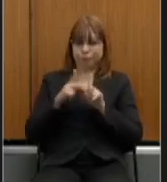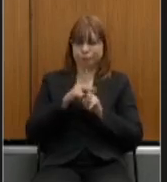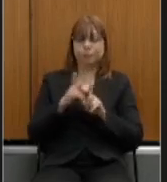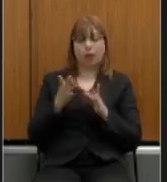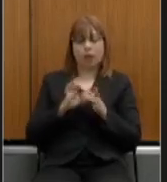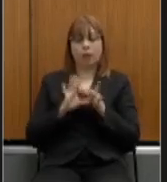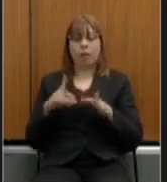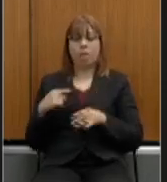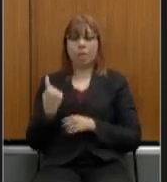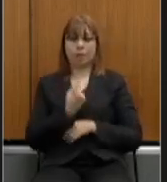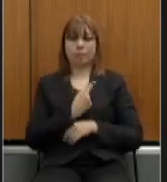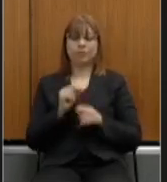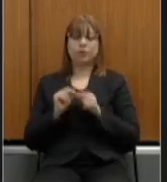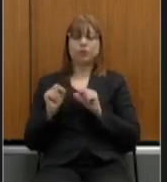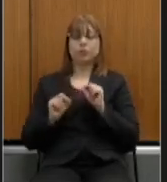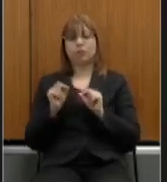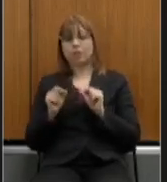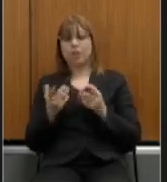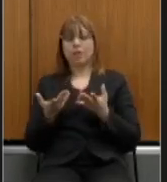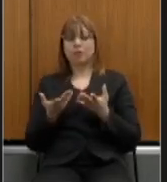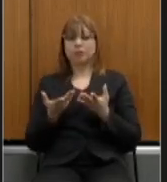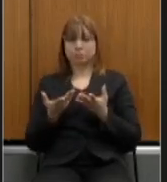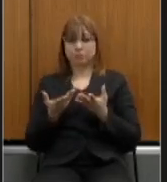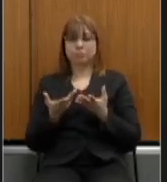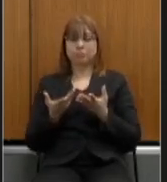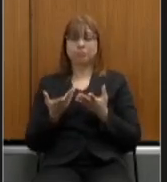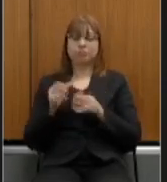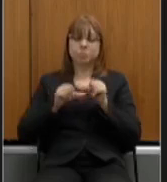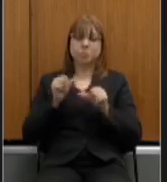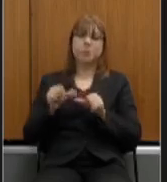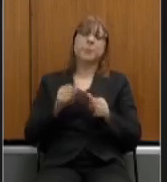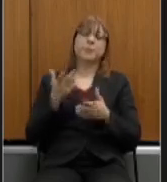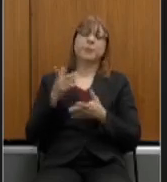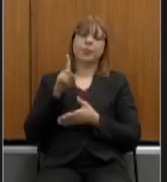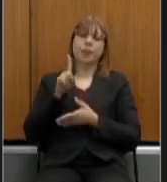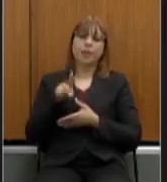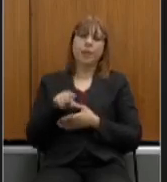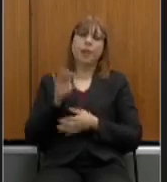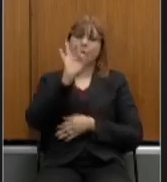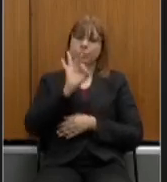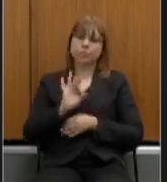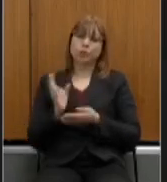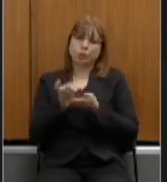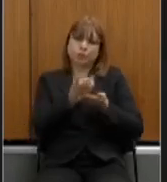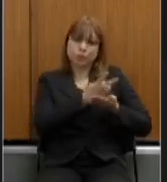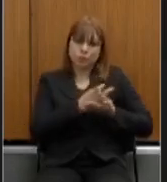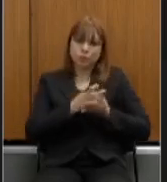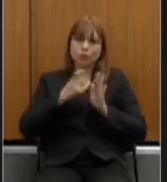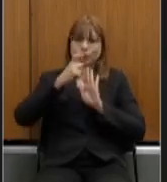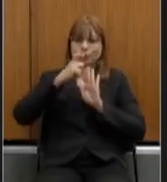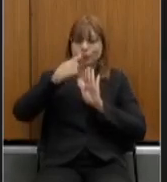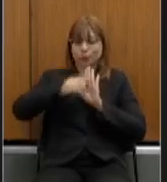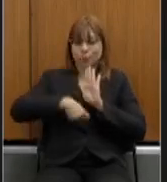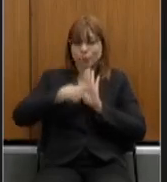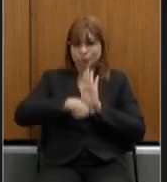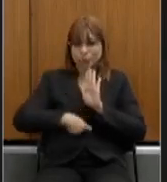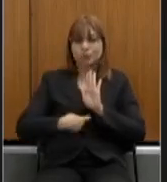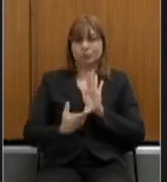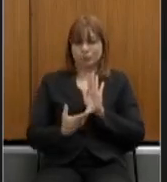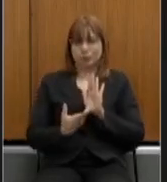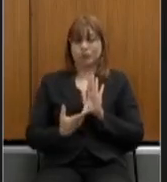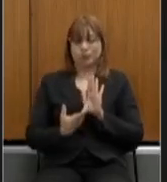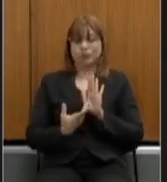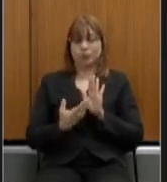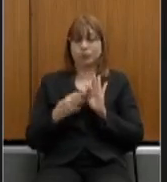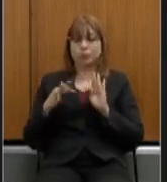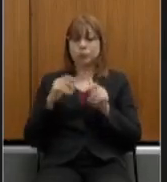fazermos a implantação de alíquotas de contribuição previdenciária progressivas para todos os servidores